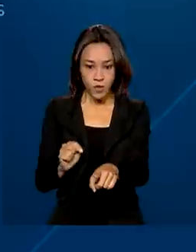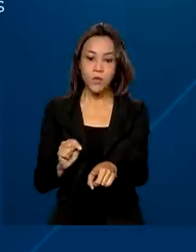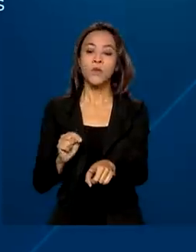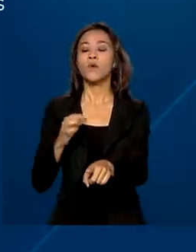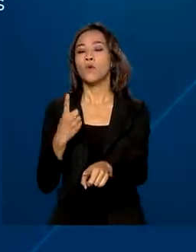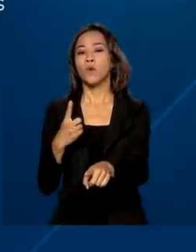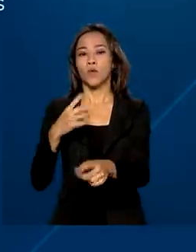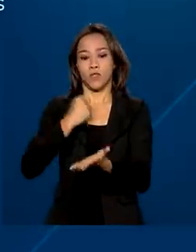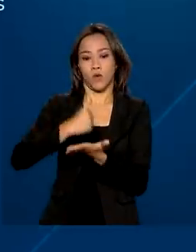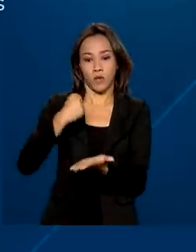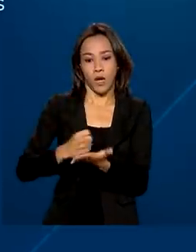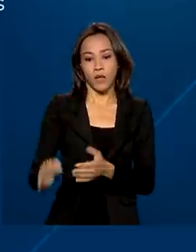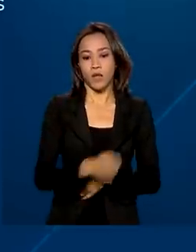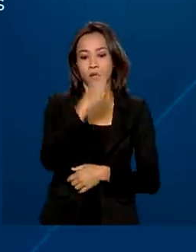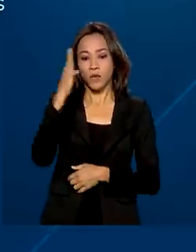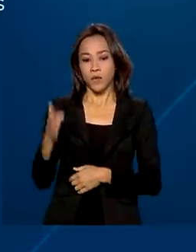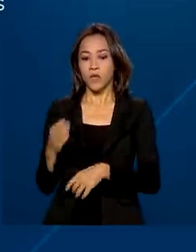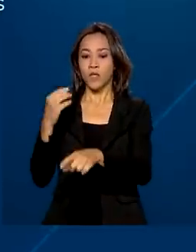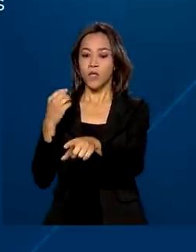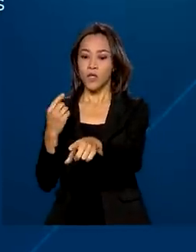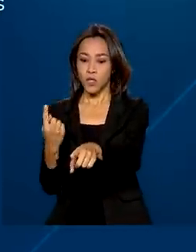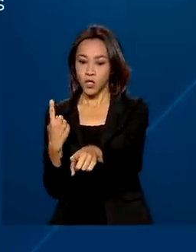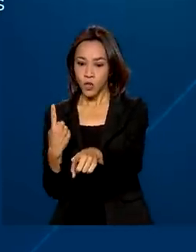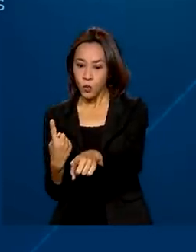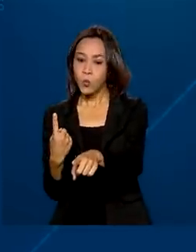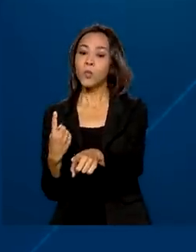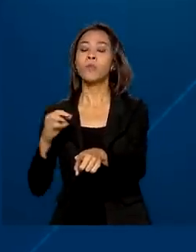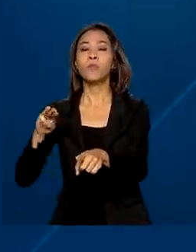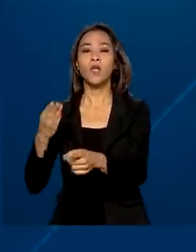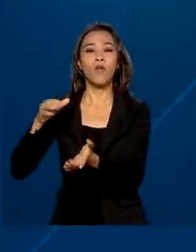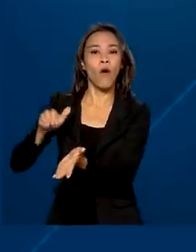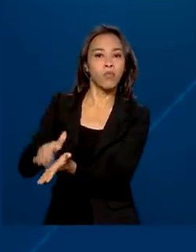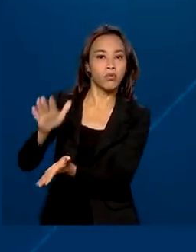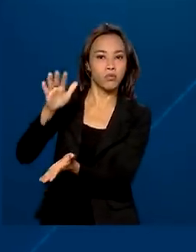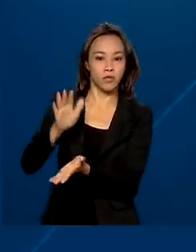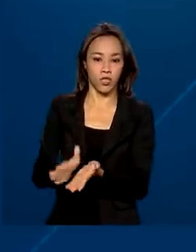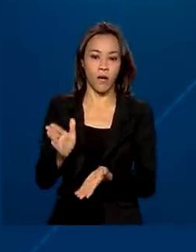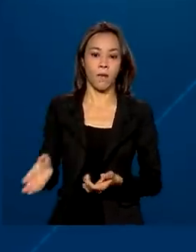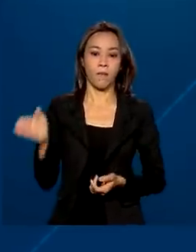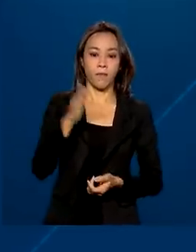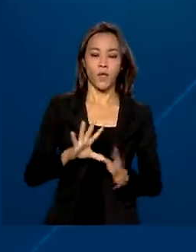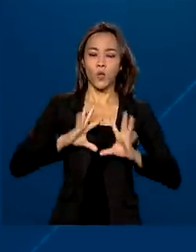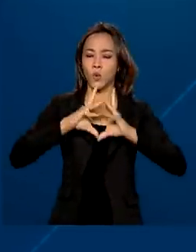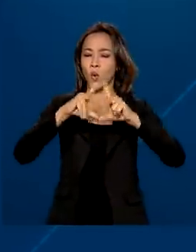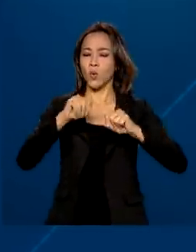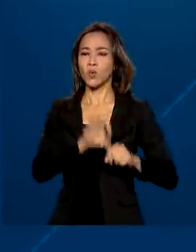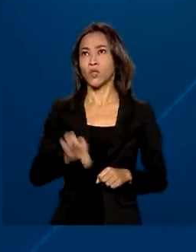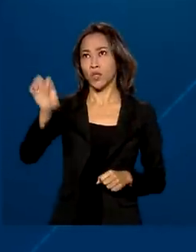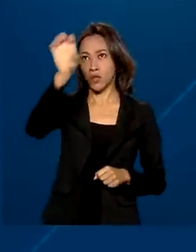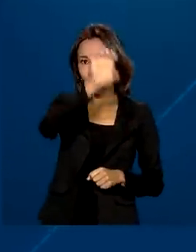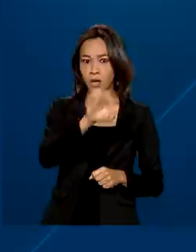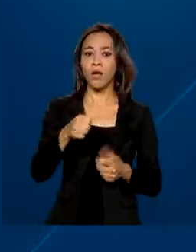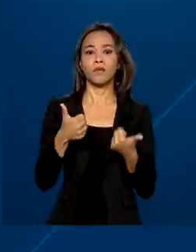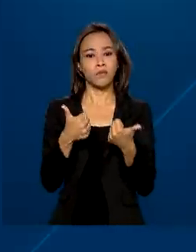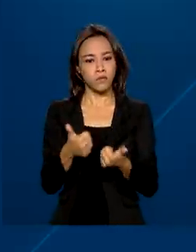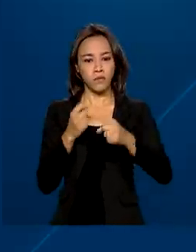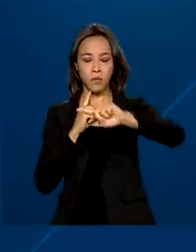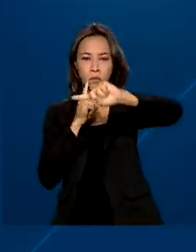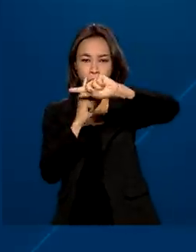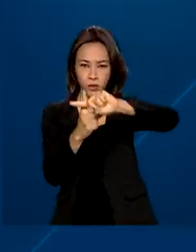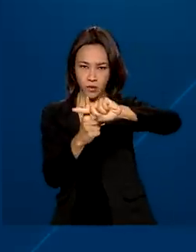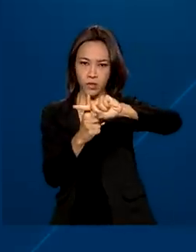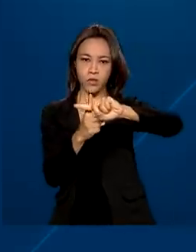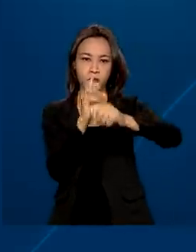e 1 milhão e 300 mil desligamentos. Todas as 27 unidades da federação tiveram resultado positivo